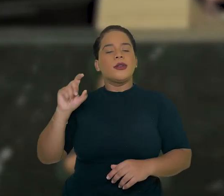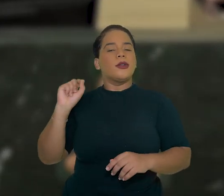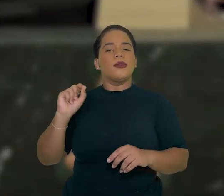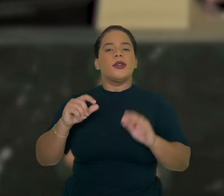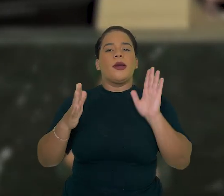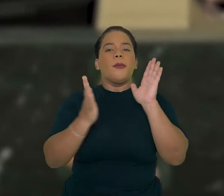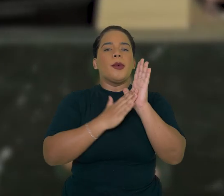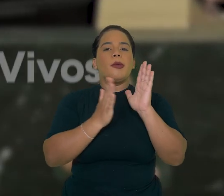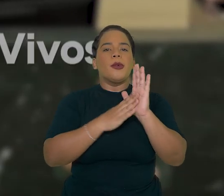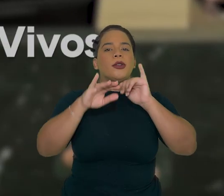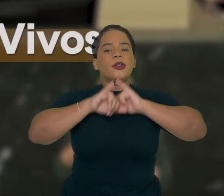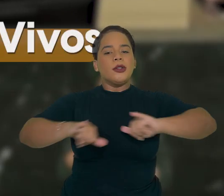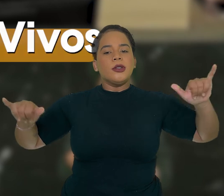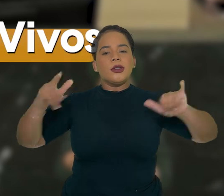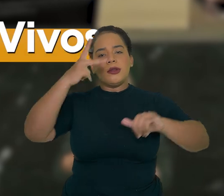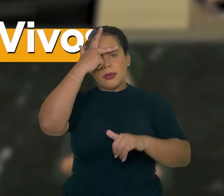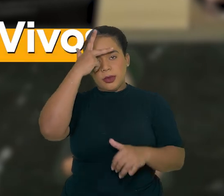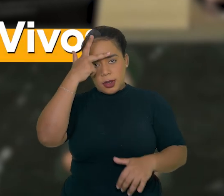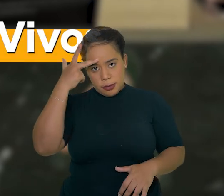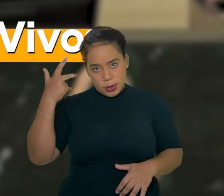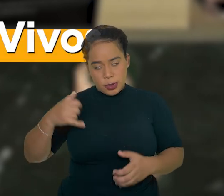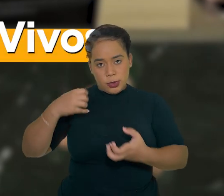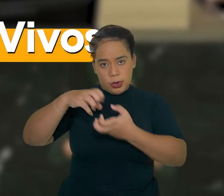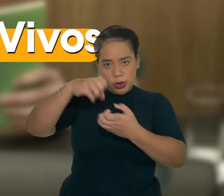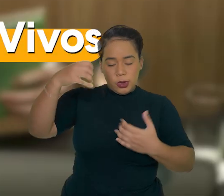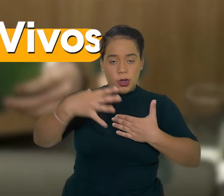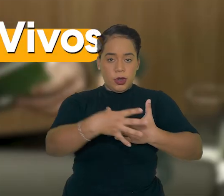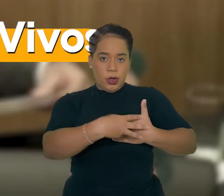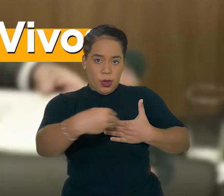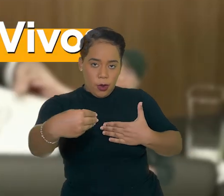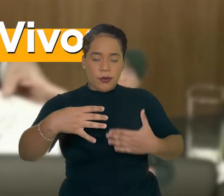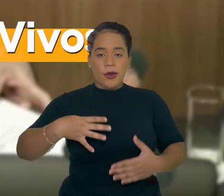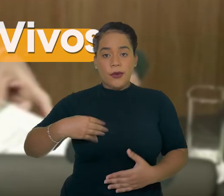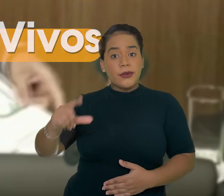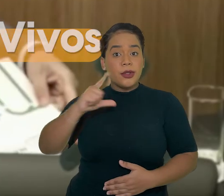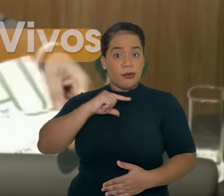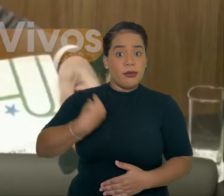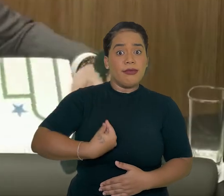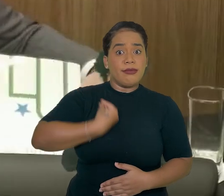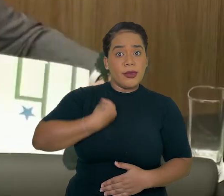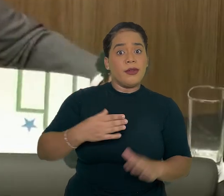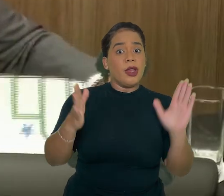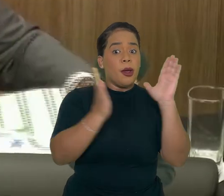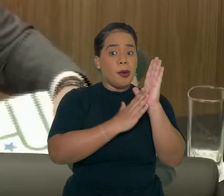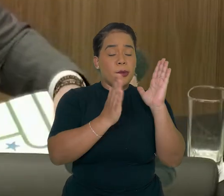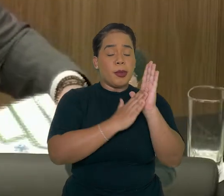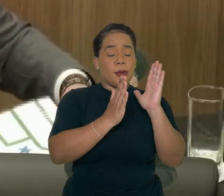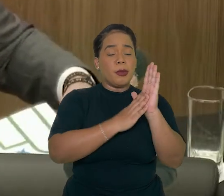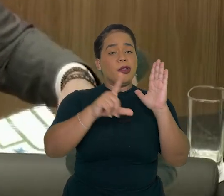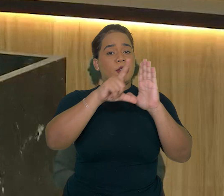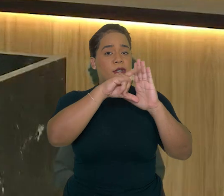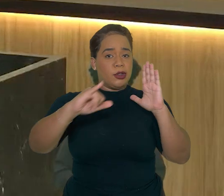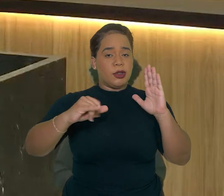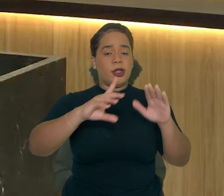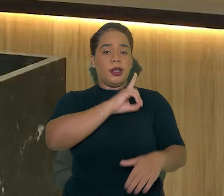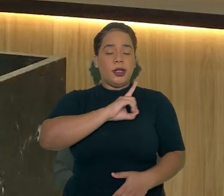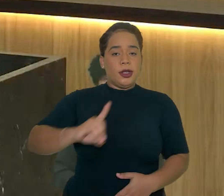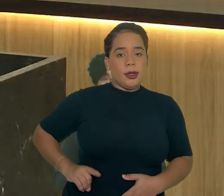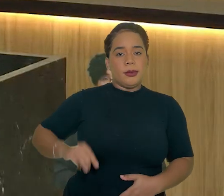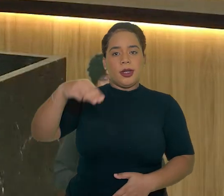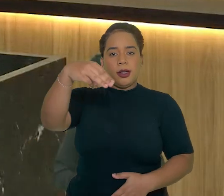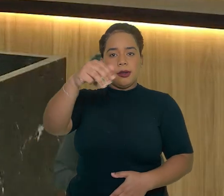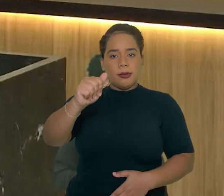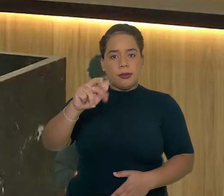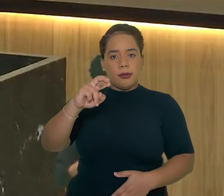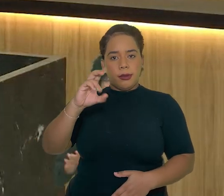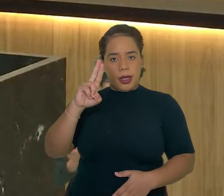institui a campanha Idosos Órfos de Filhos Vivos, resultado de projeto de lei do deputado doutor Marcos Vinícius